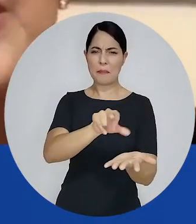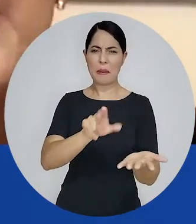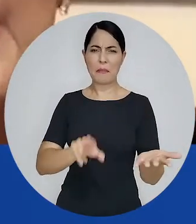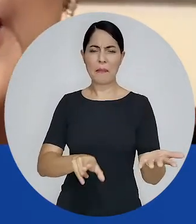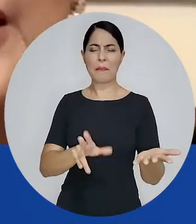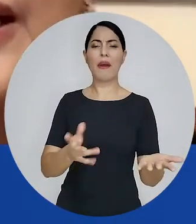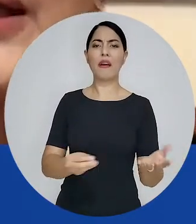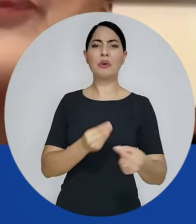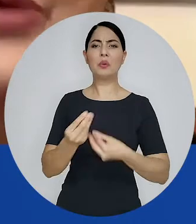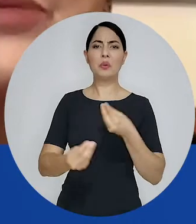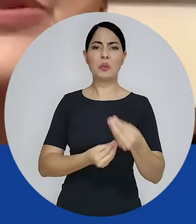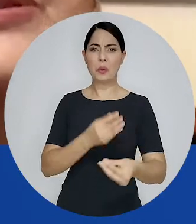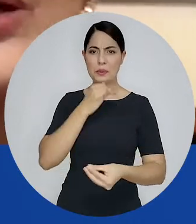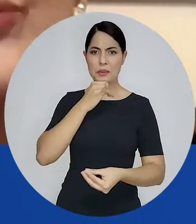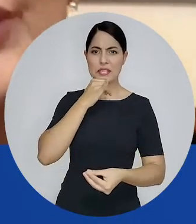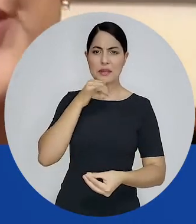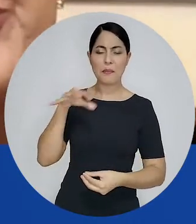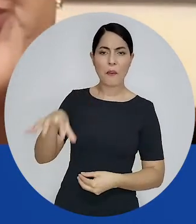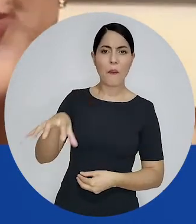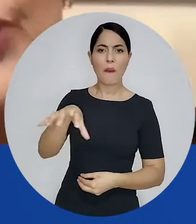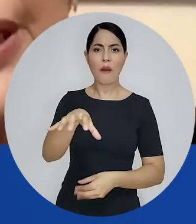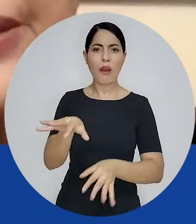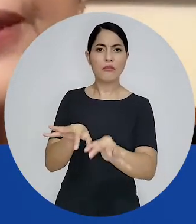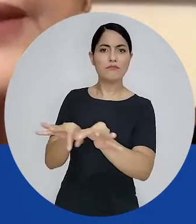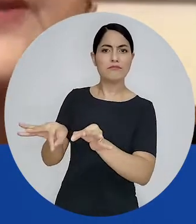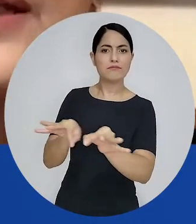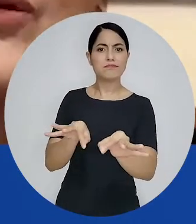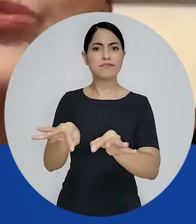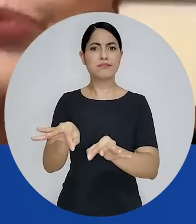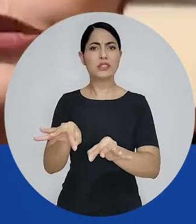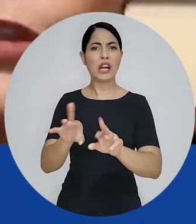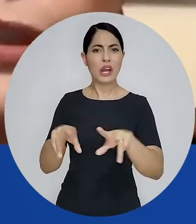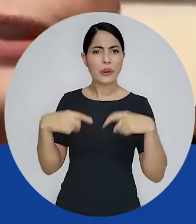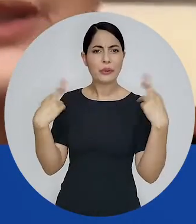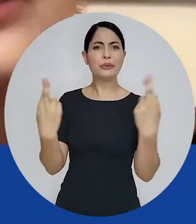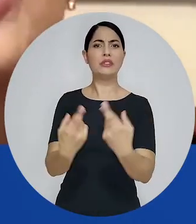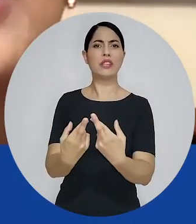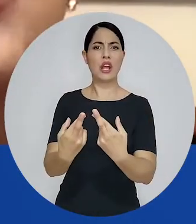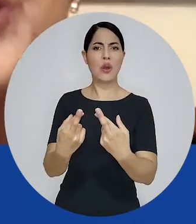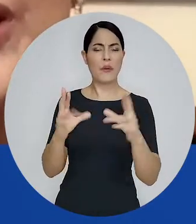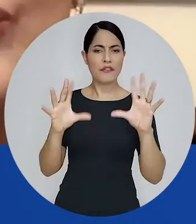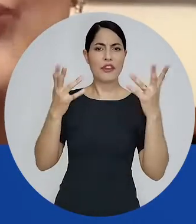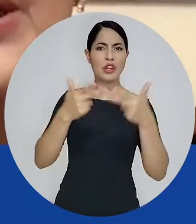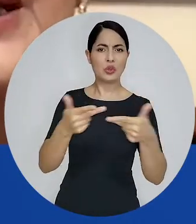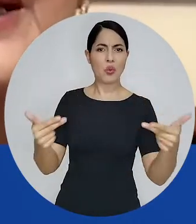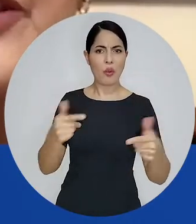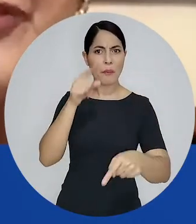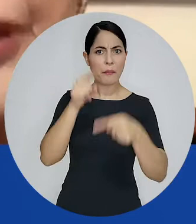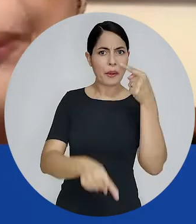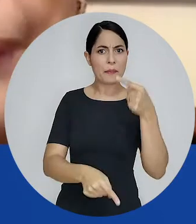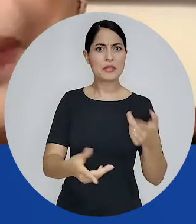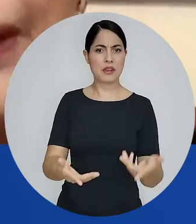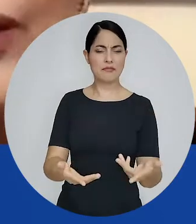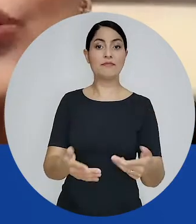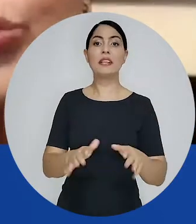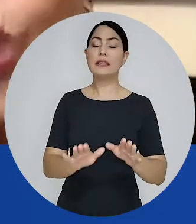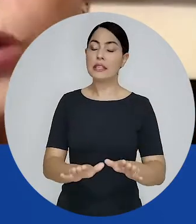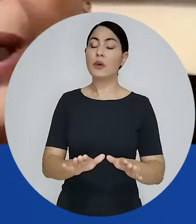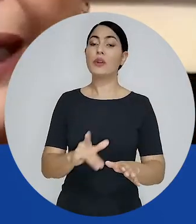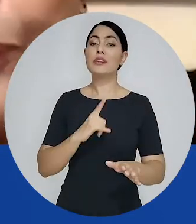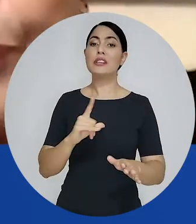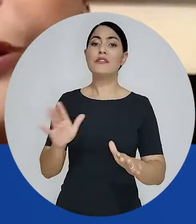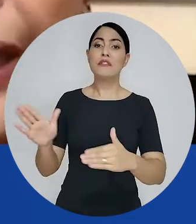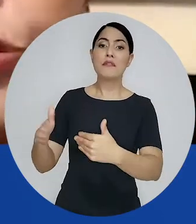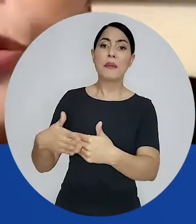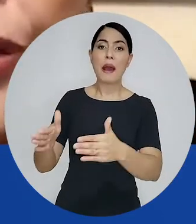proibição de organização, de reunião, enfim, com